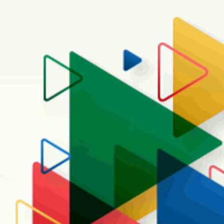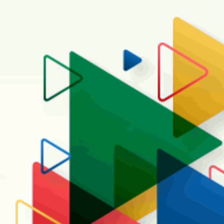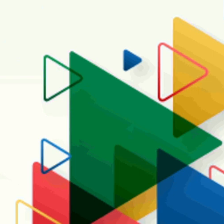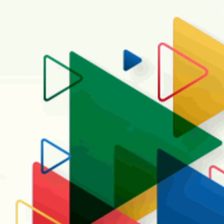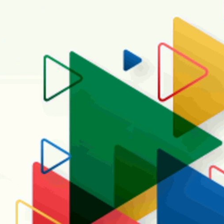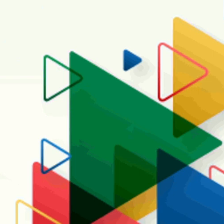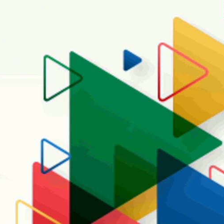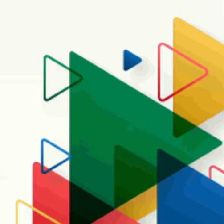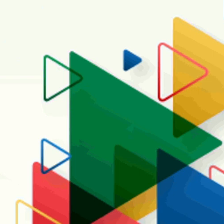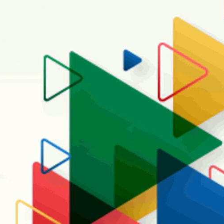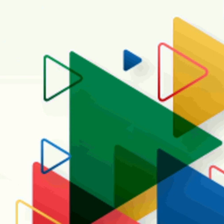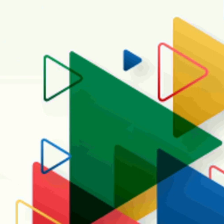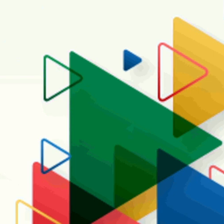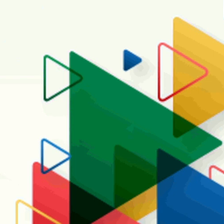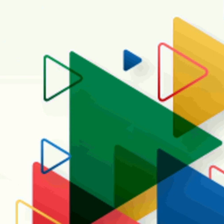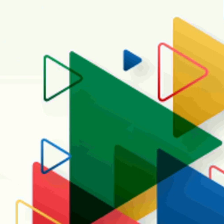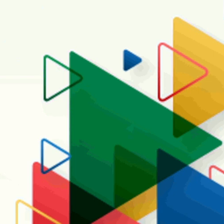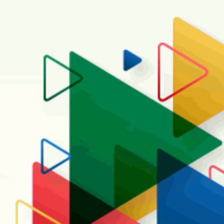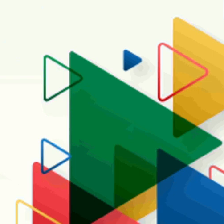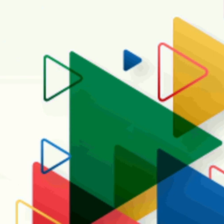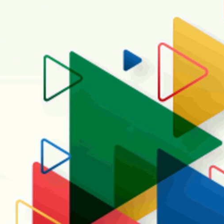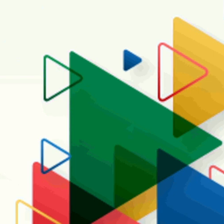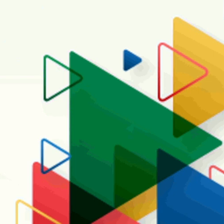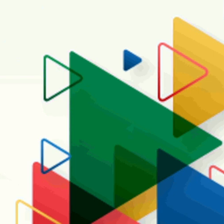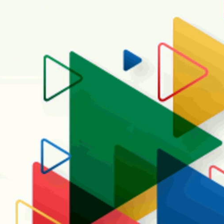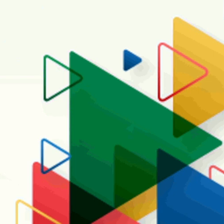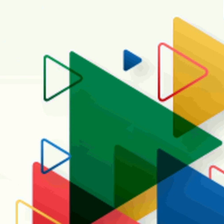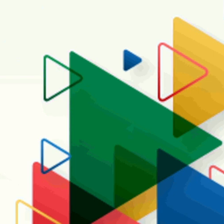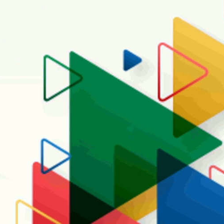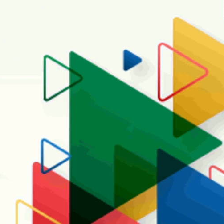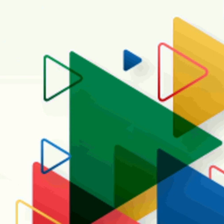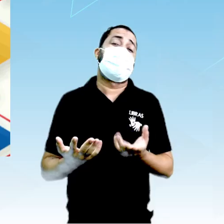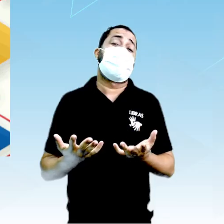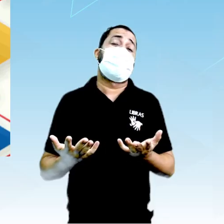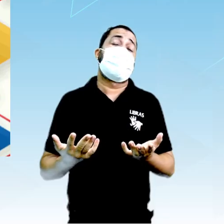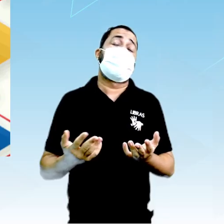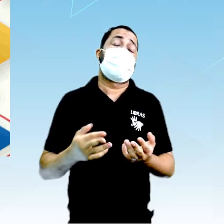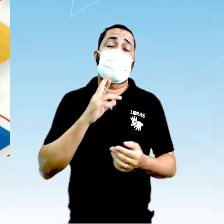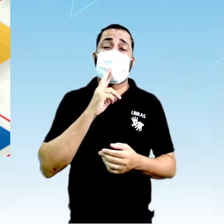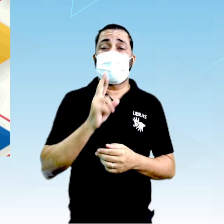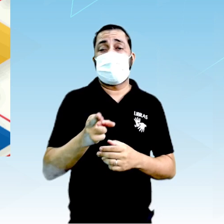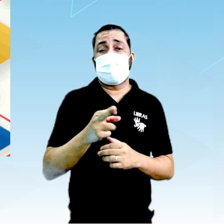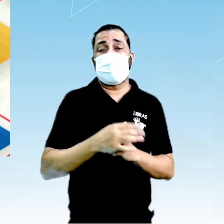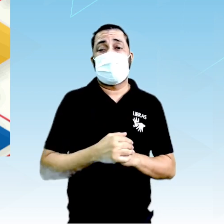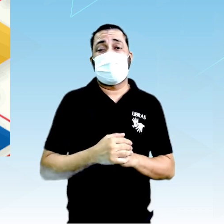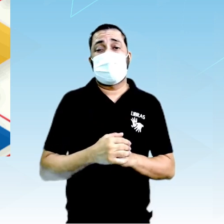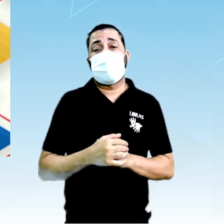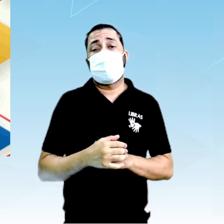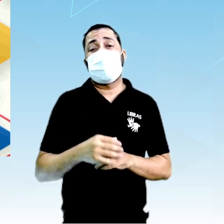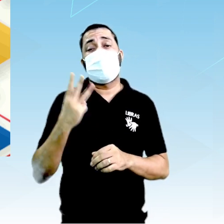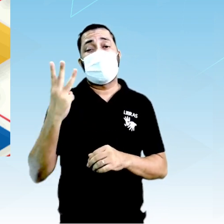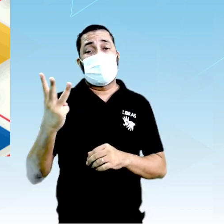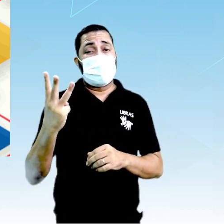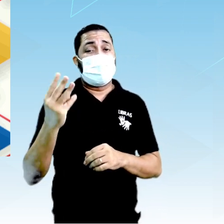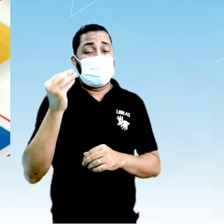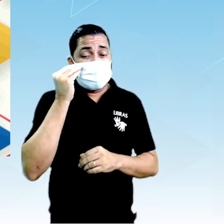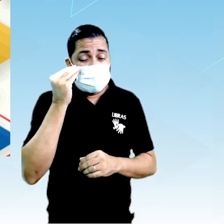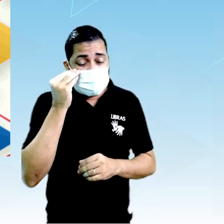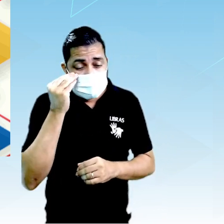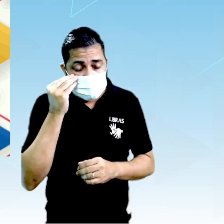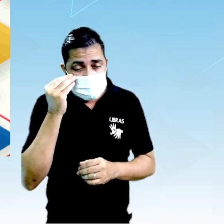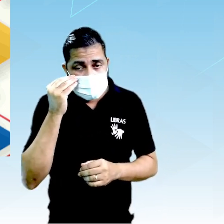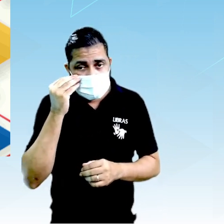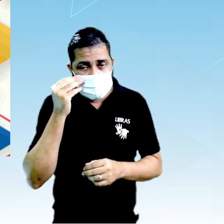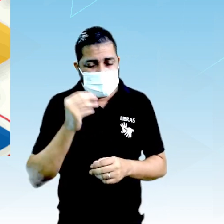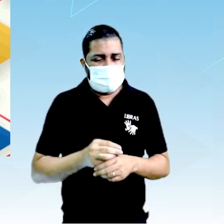recipiente, o resultado é sempre o mesmo. E quais resultados são esses? Em três experiências específicas, ele